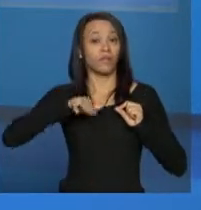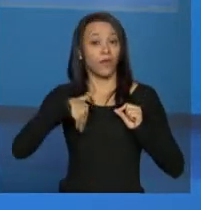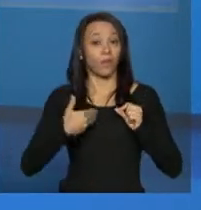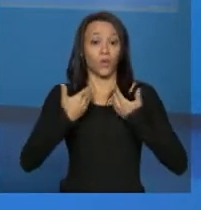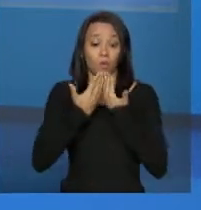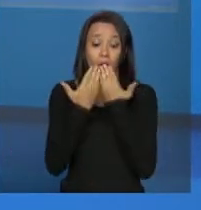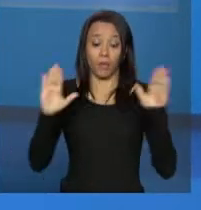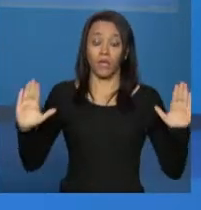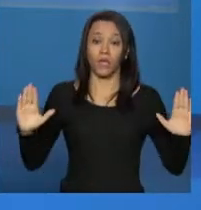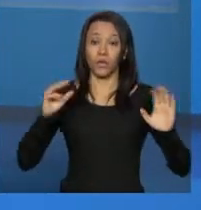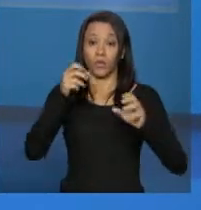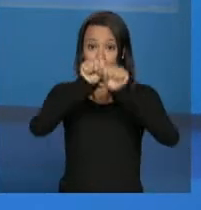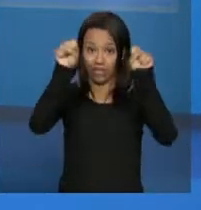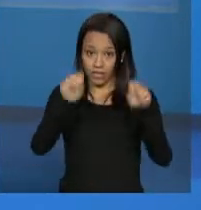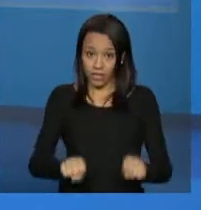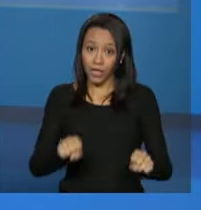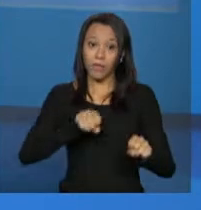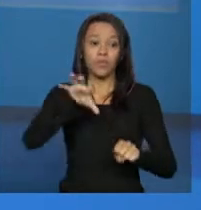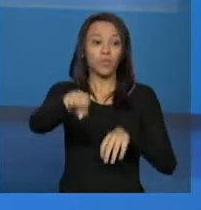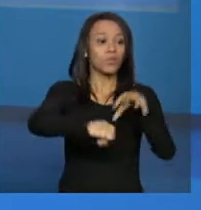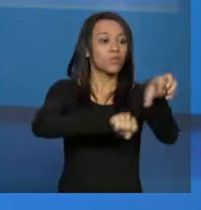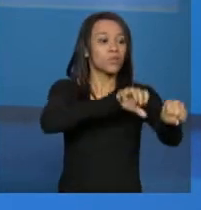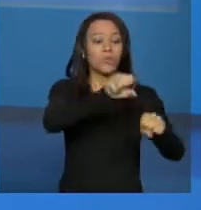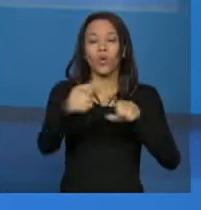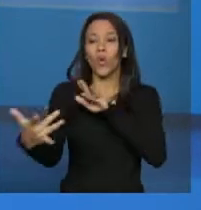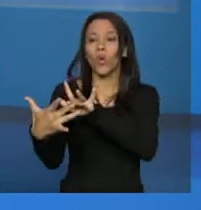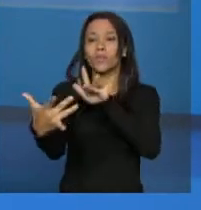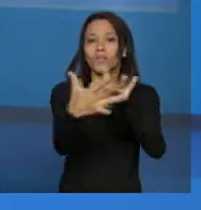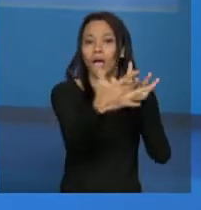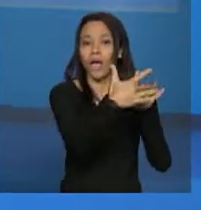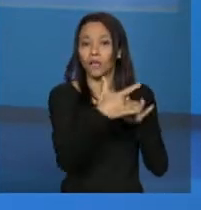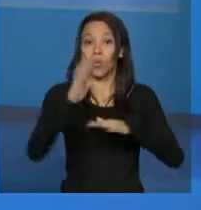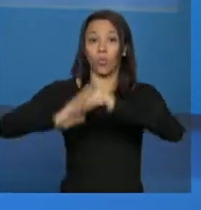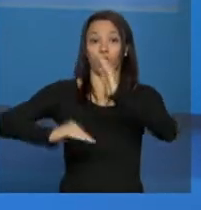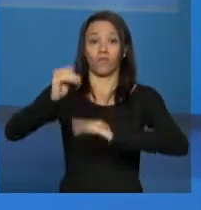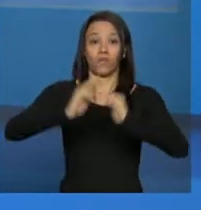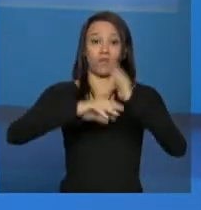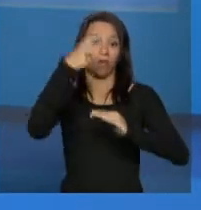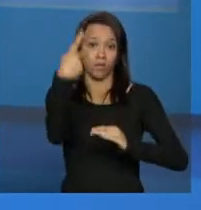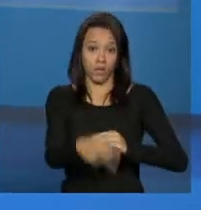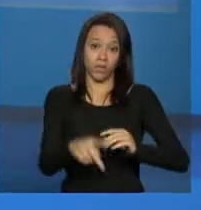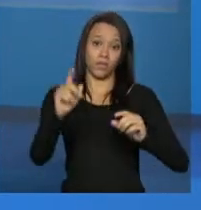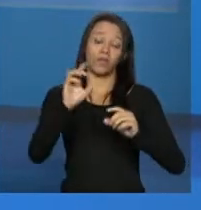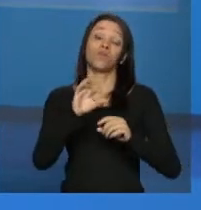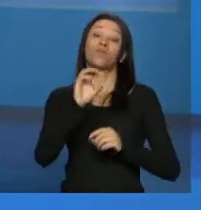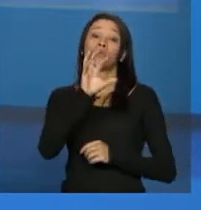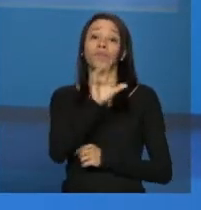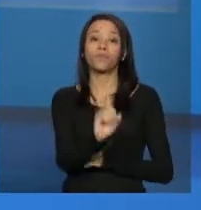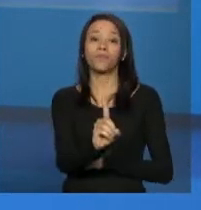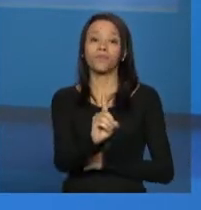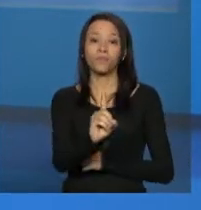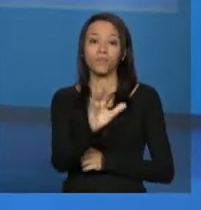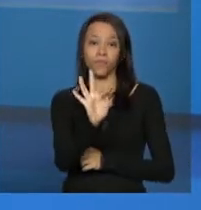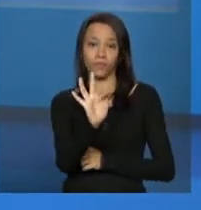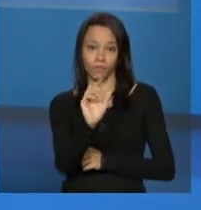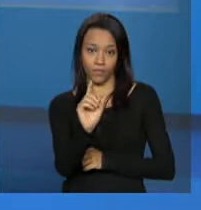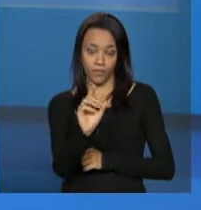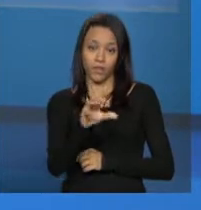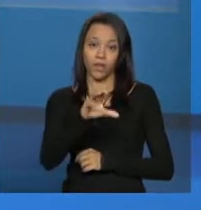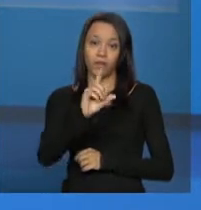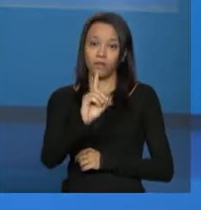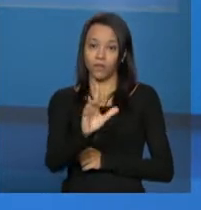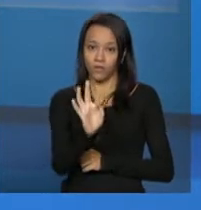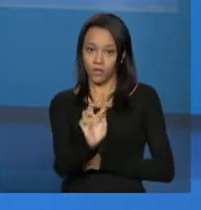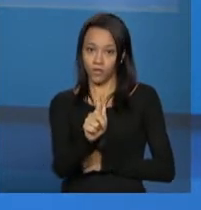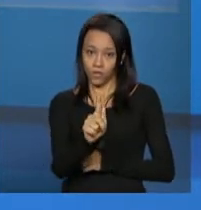ar a gente fez uma rodada de capacitação com os técnicos do Distrito Federal a gente está em contato estreito com eles então a gente